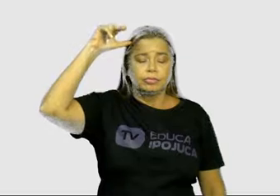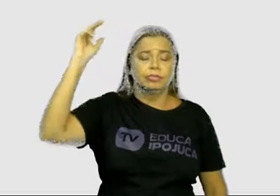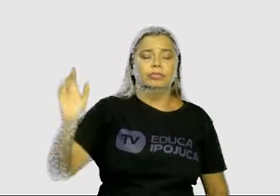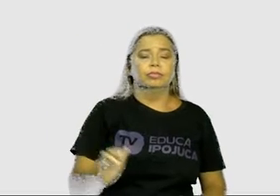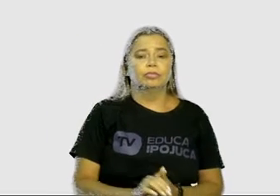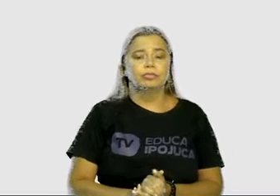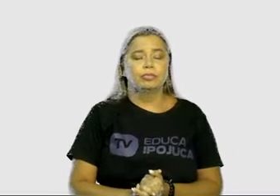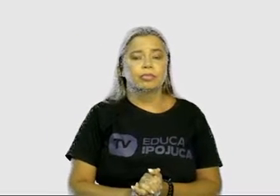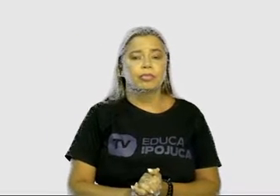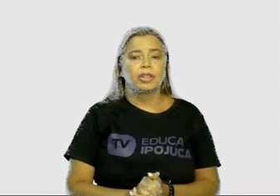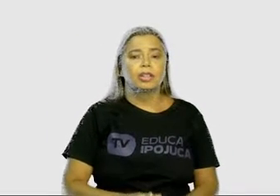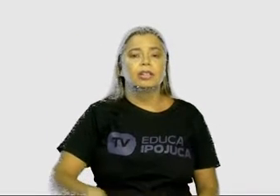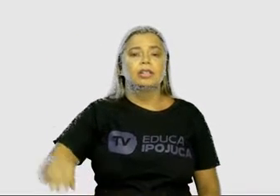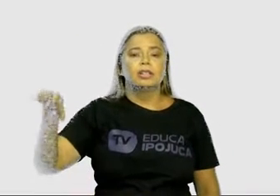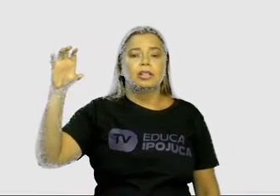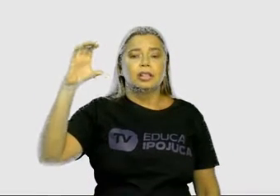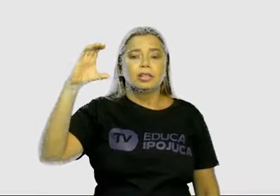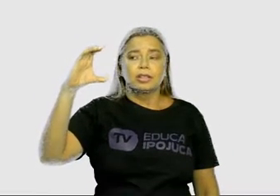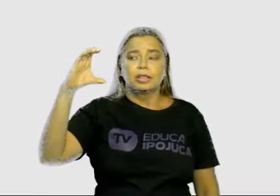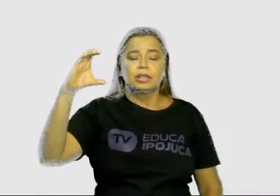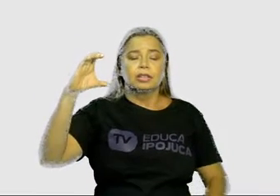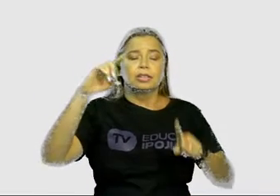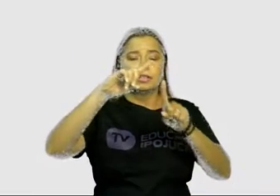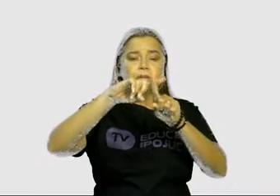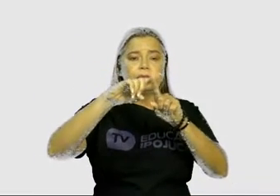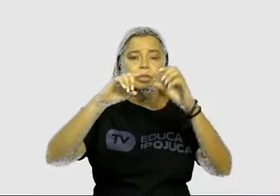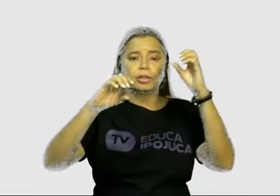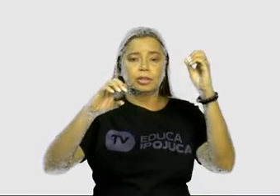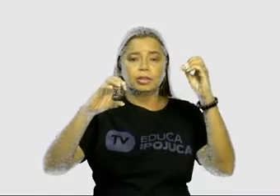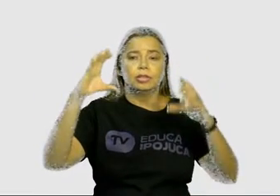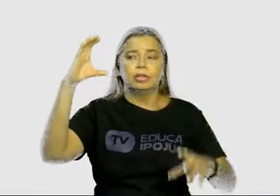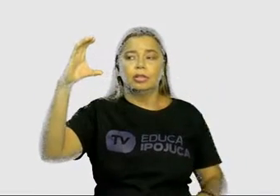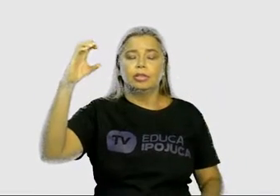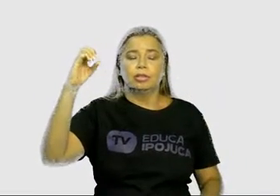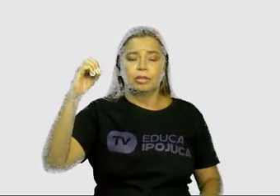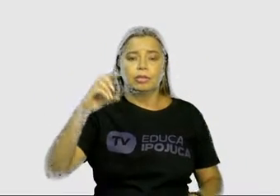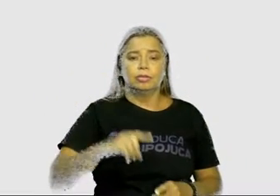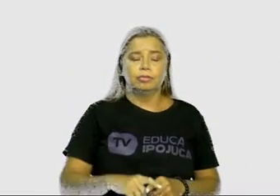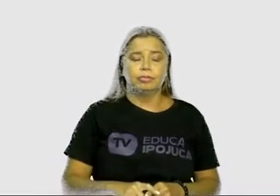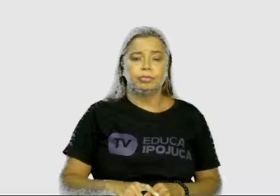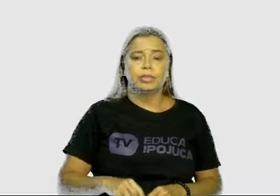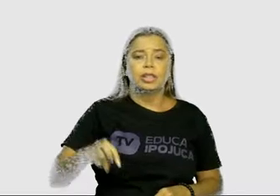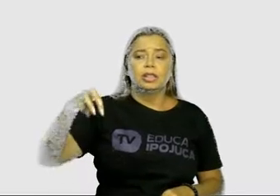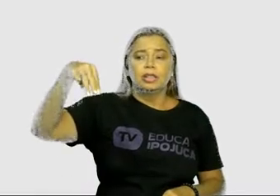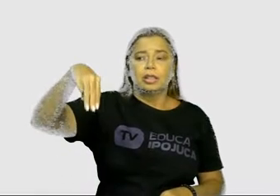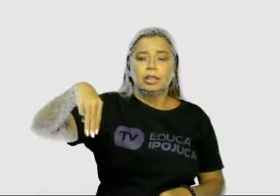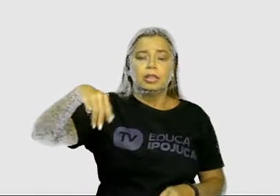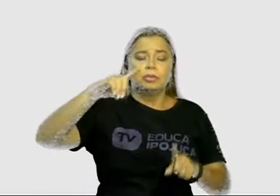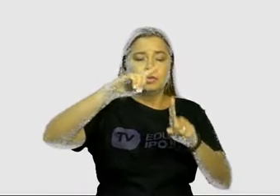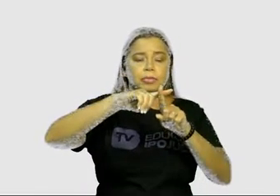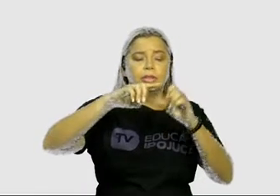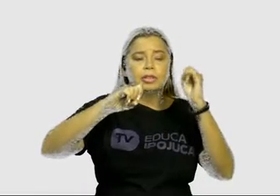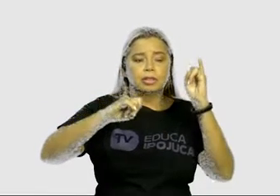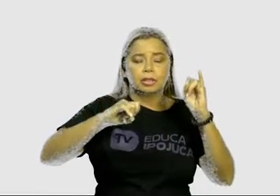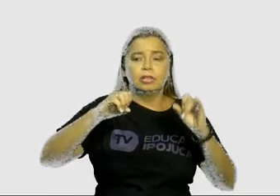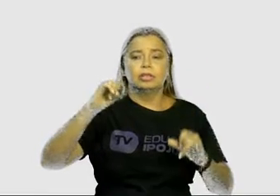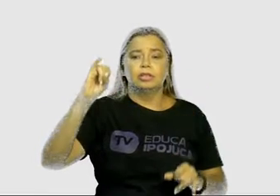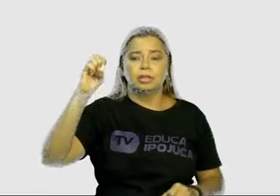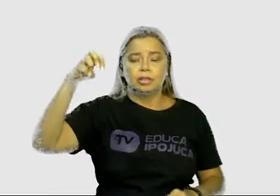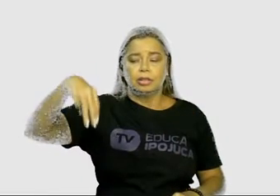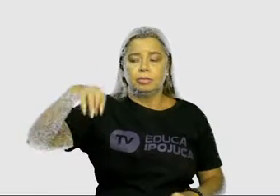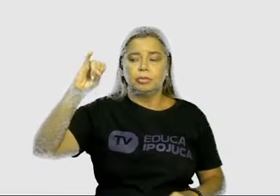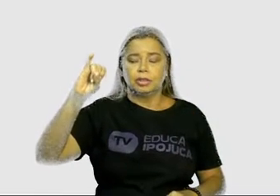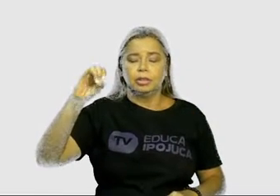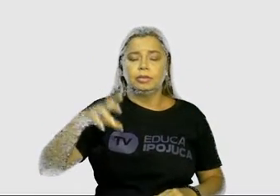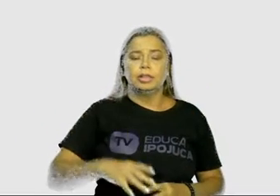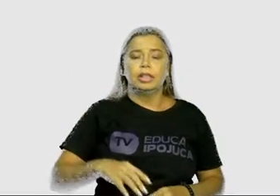C mais O, que é o có. O M mais I, que é o mi. O D mais A, que